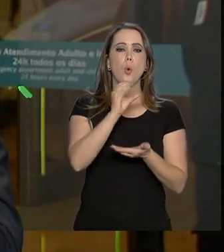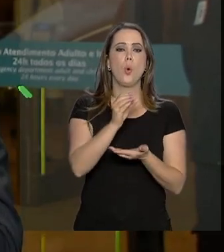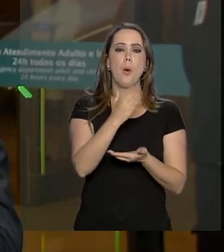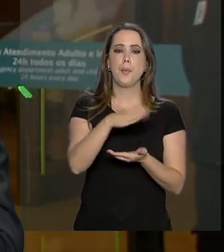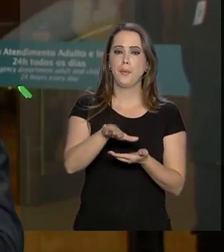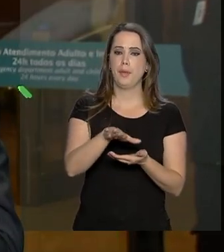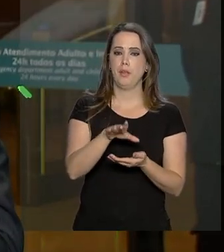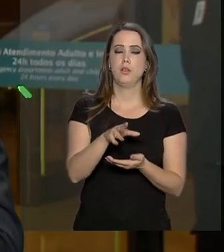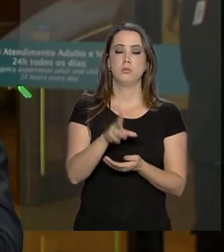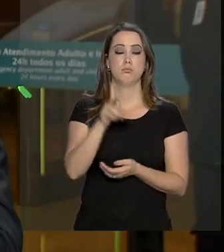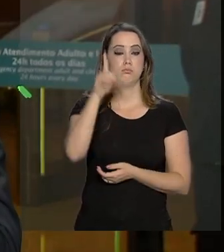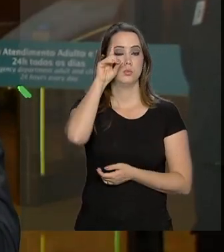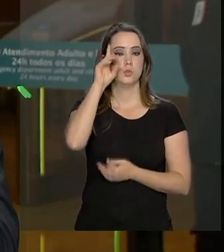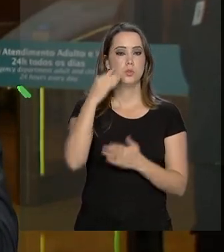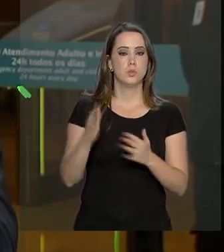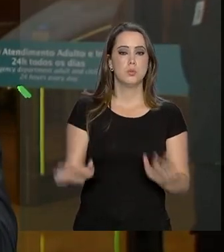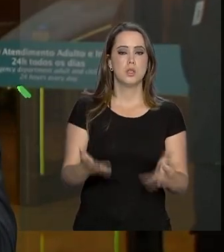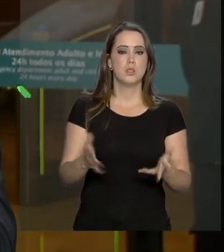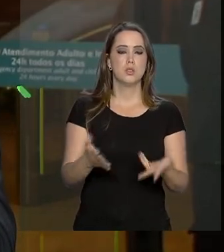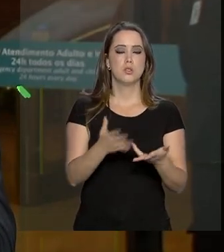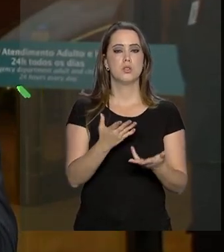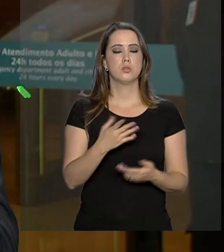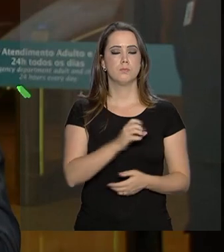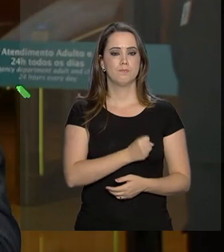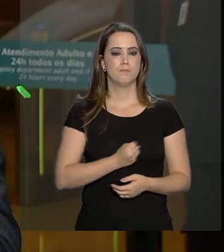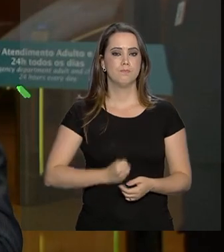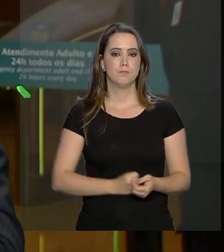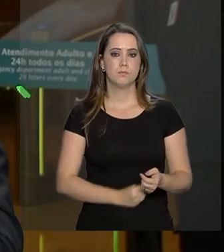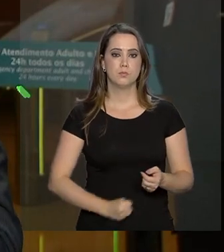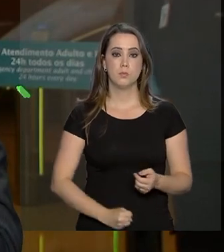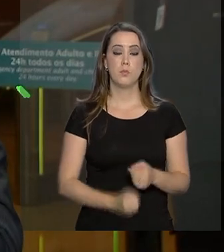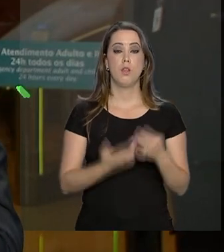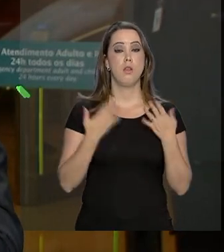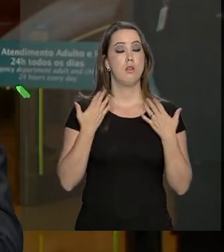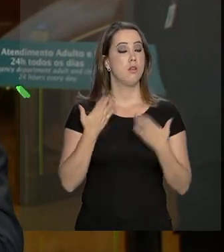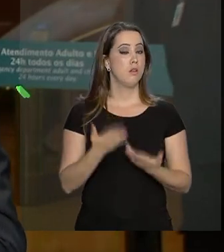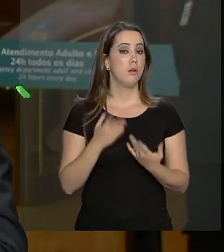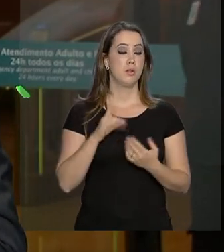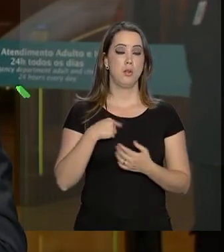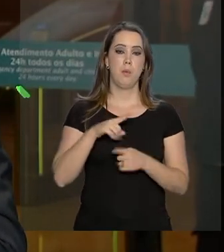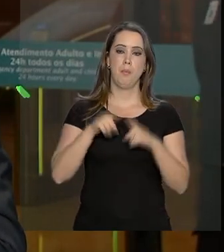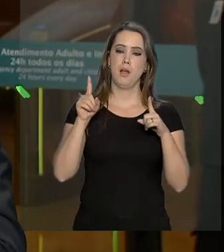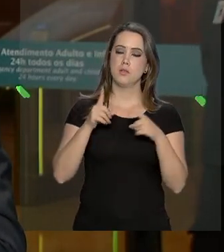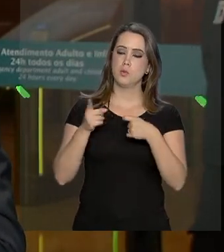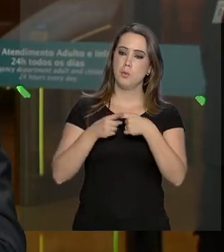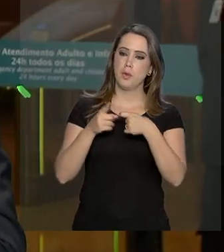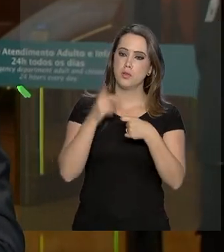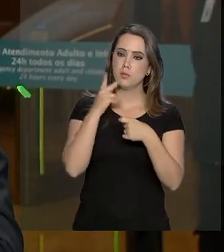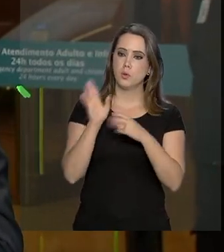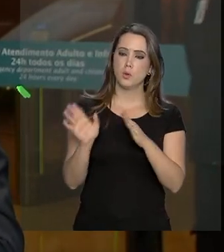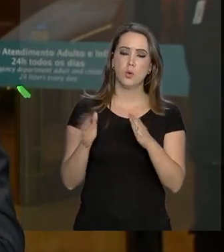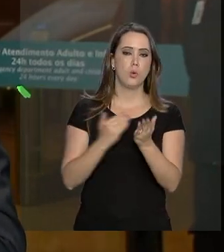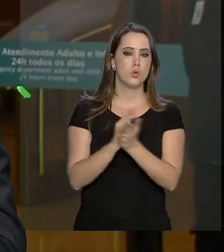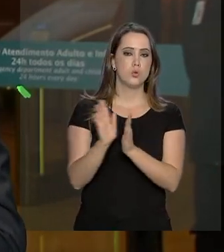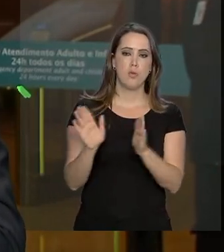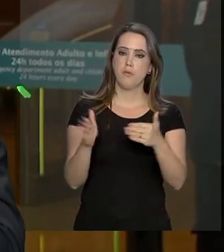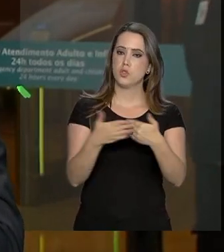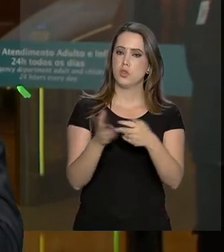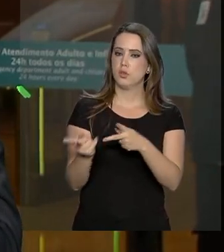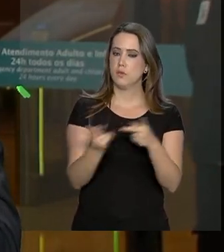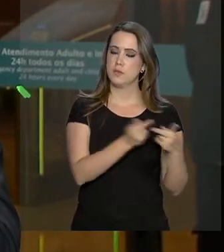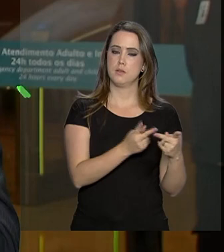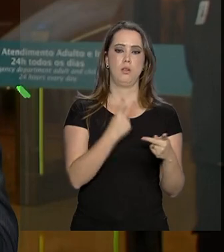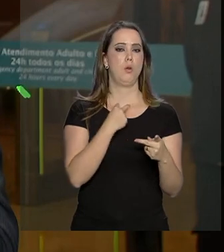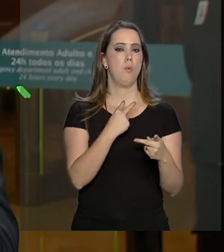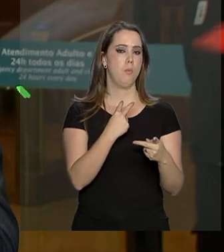para estimular o funcionamento do sistema digestório. Por ordem médica, as visitas permanecem restritas e não